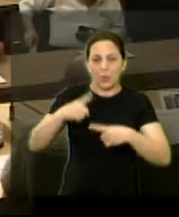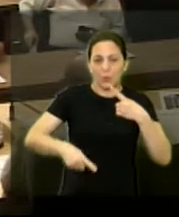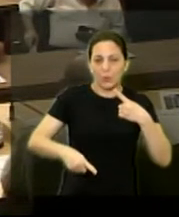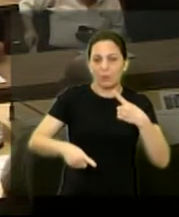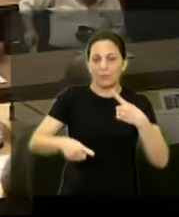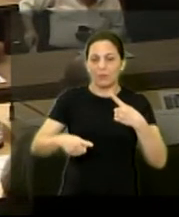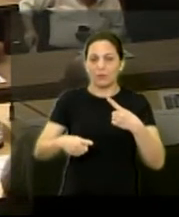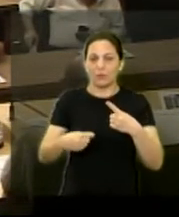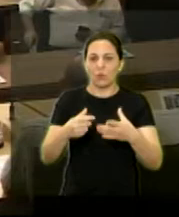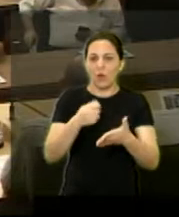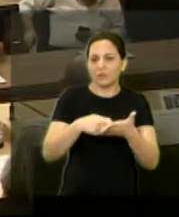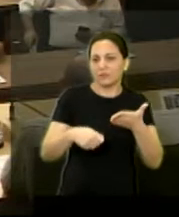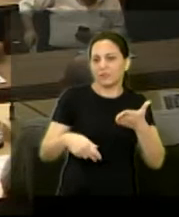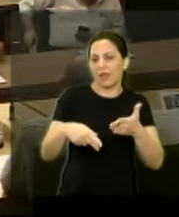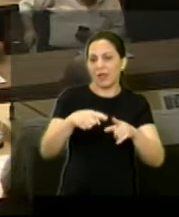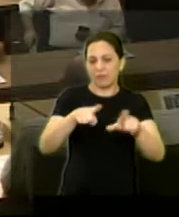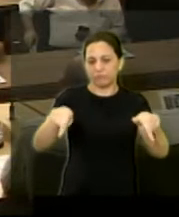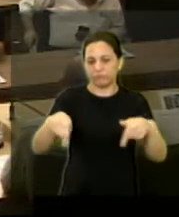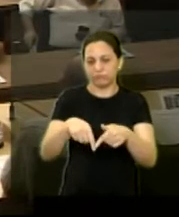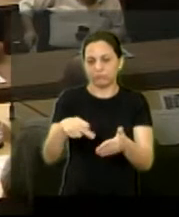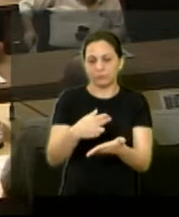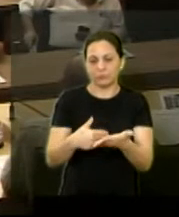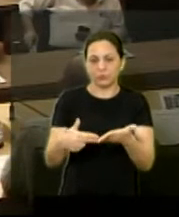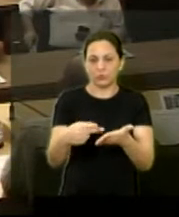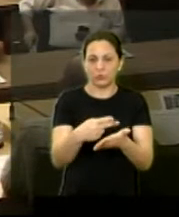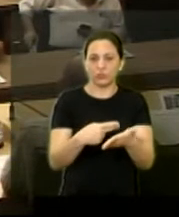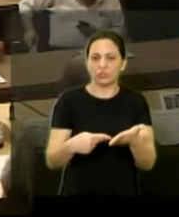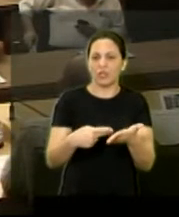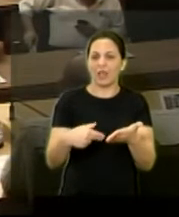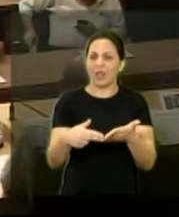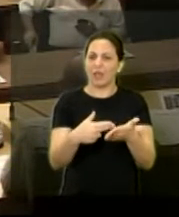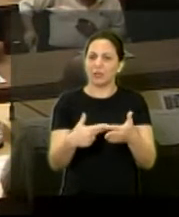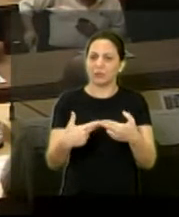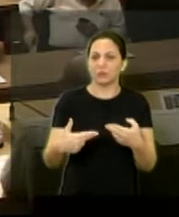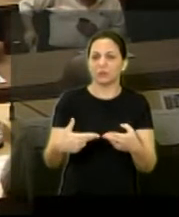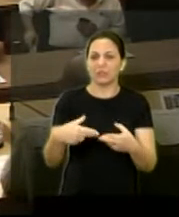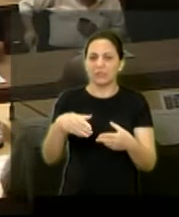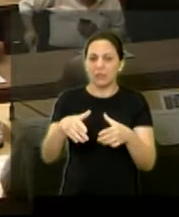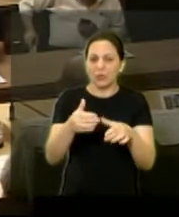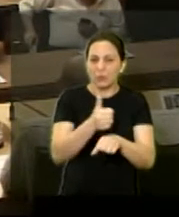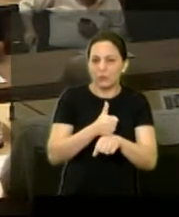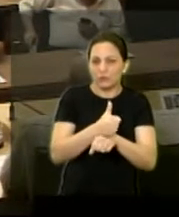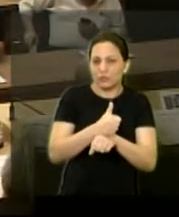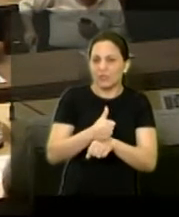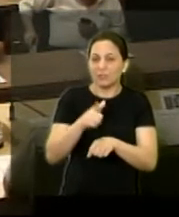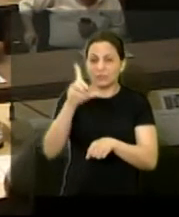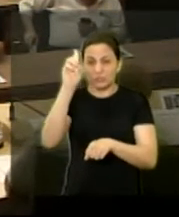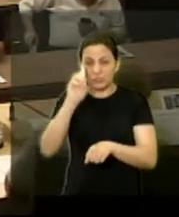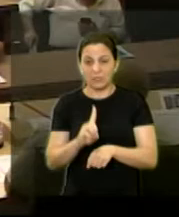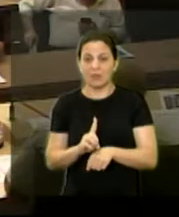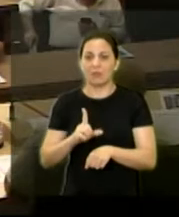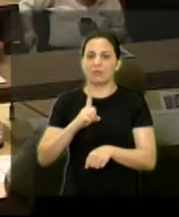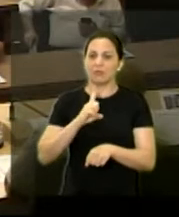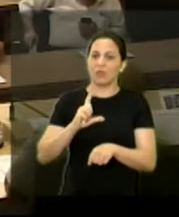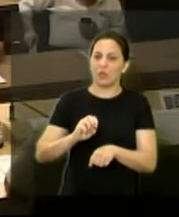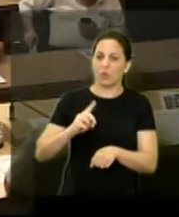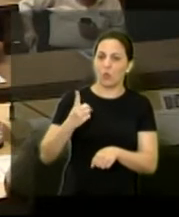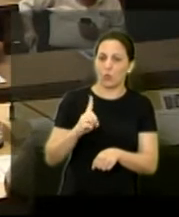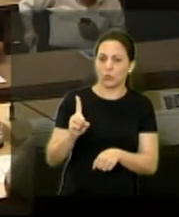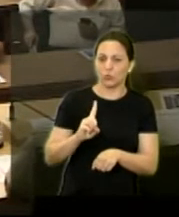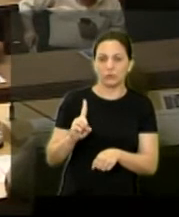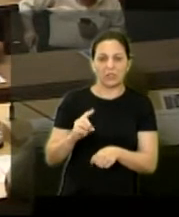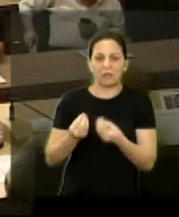projeto isso é uma discussão que foi feita até com os profissionais internamente porque eles acham que tem o direito de fazer então um debate meio